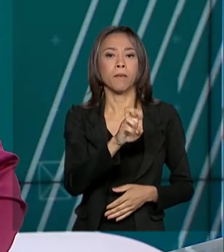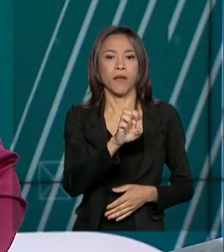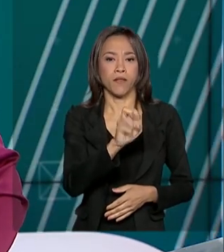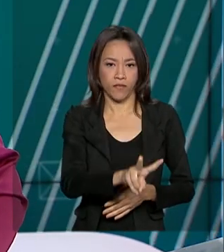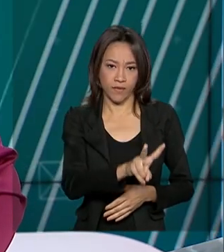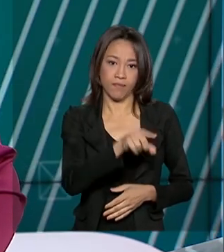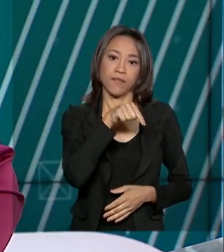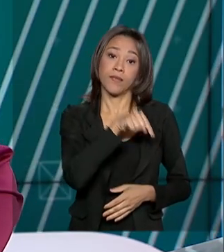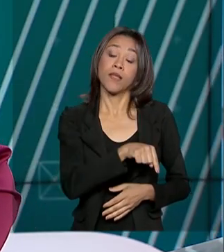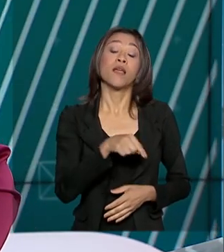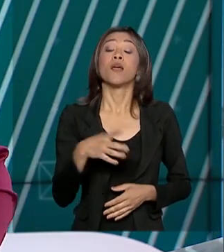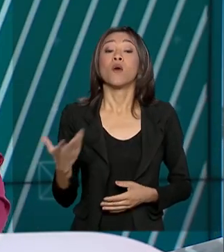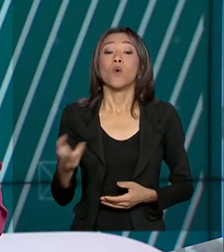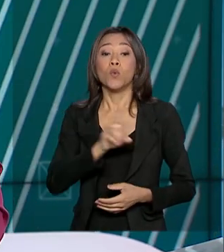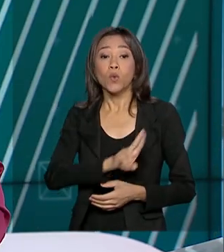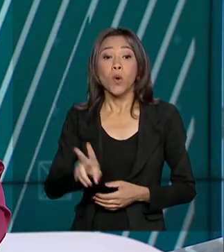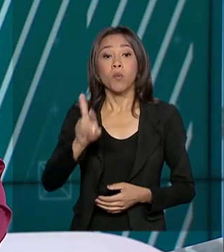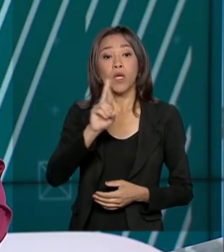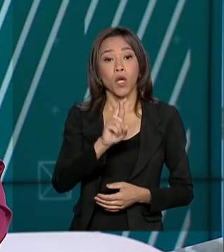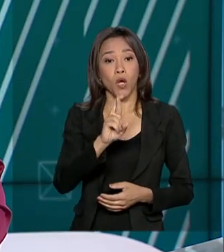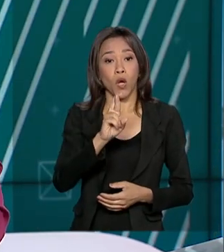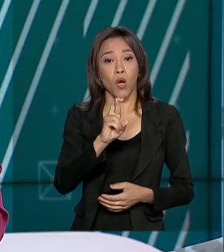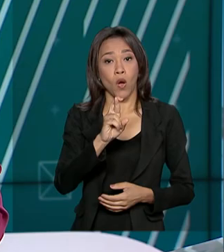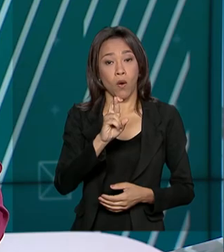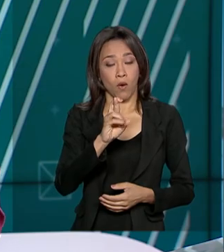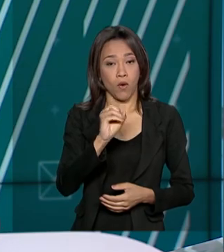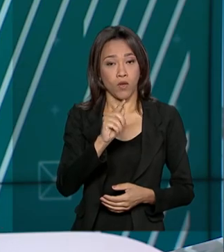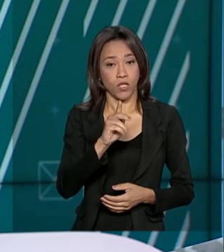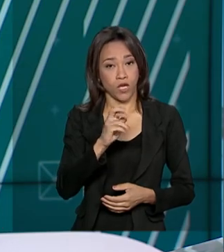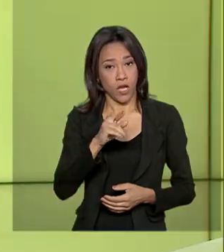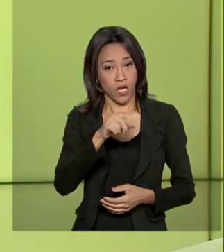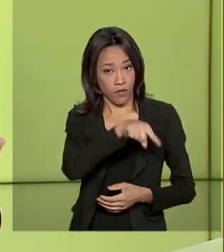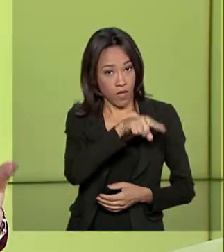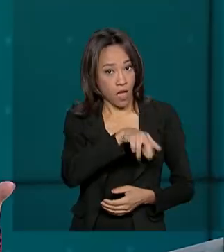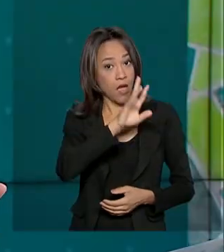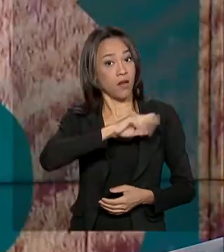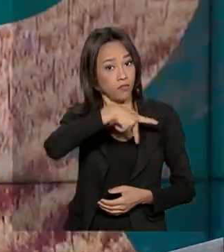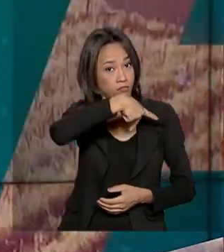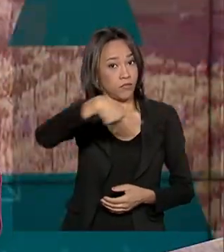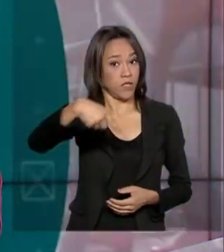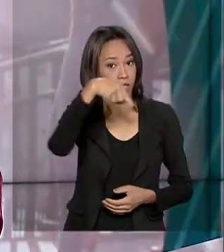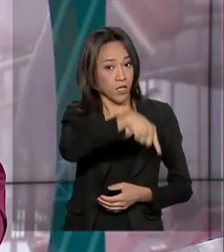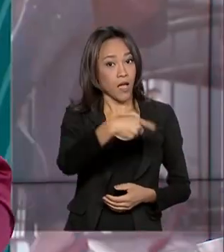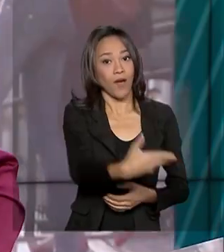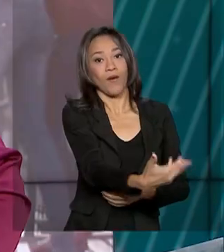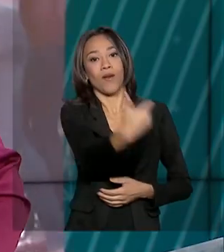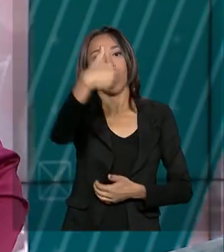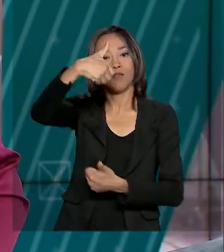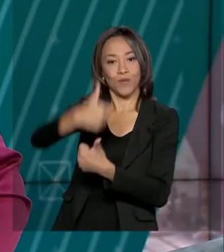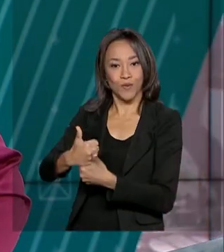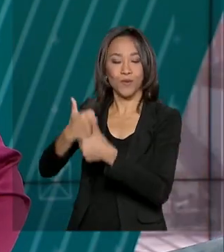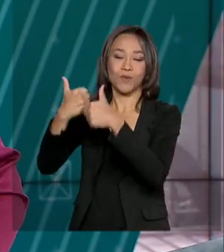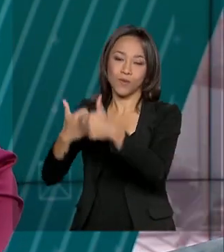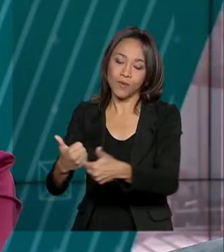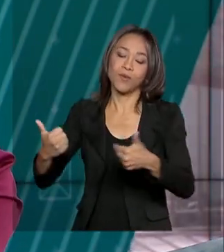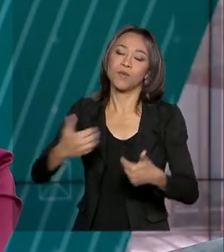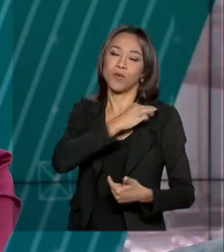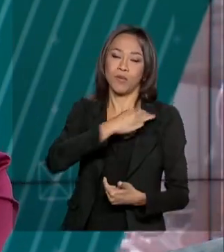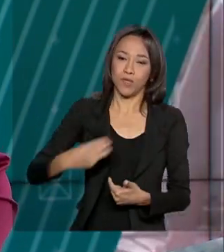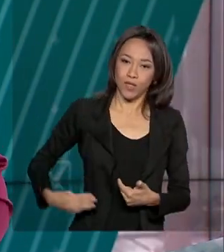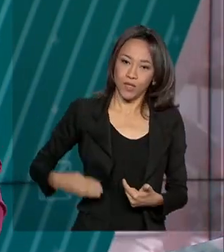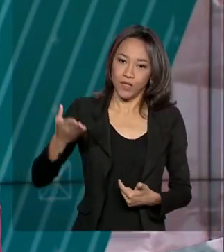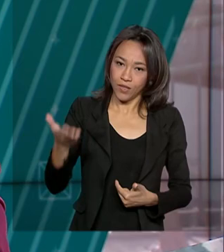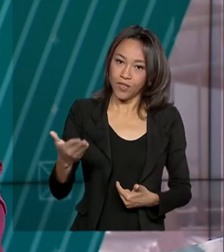federal. Rogério Marinho, que ocupava o cargo de secretário especial do Ministério da Economia, é um novo ministro do Desenvolvimento